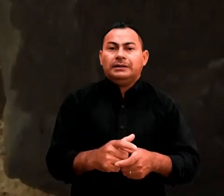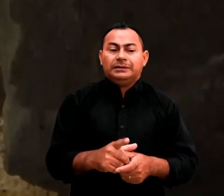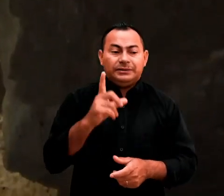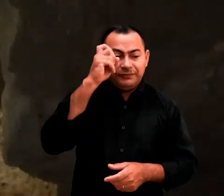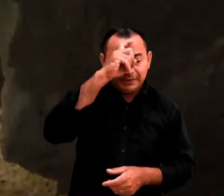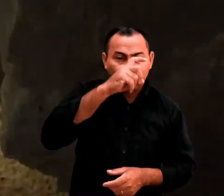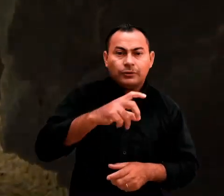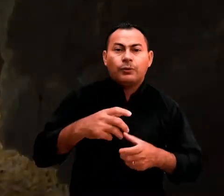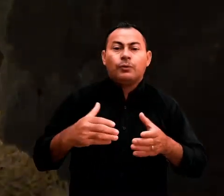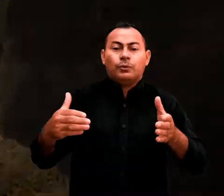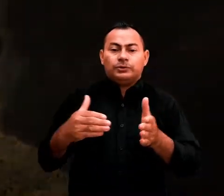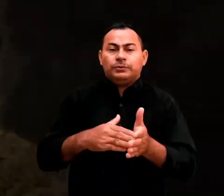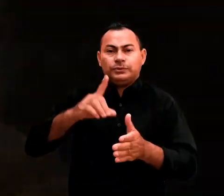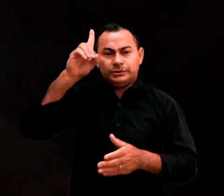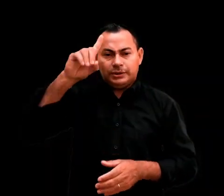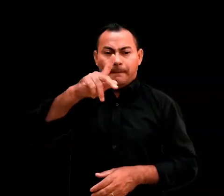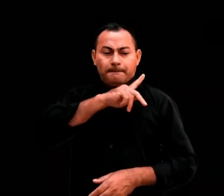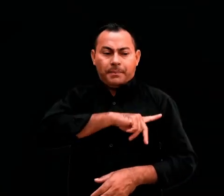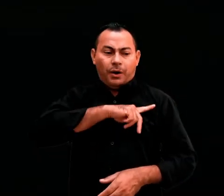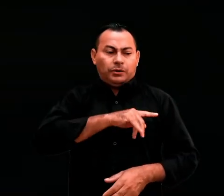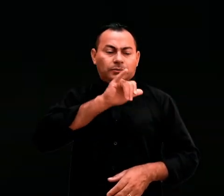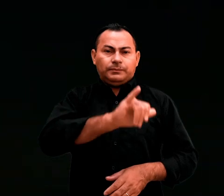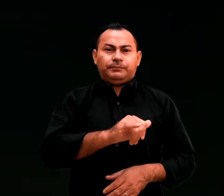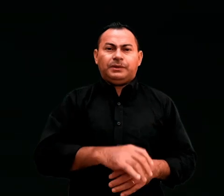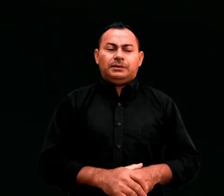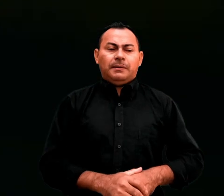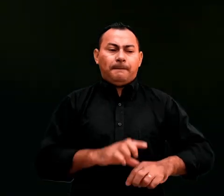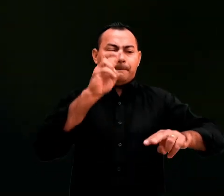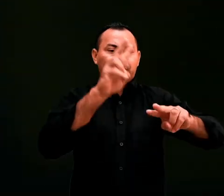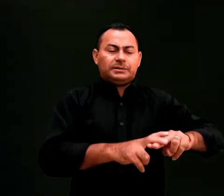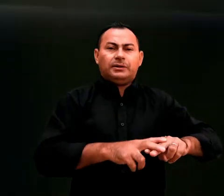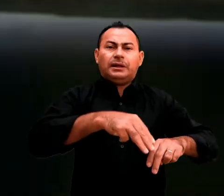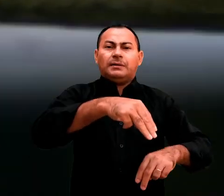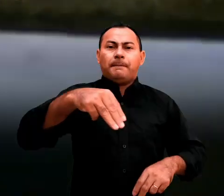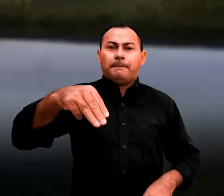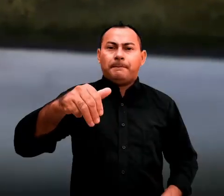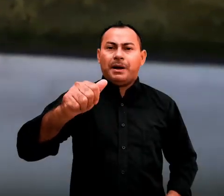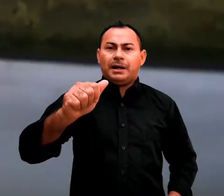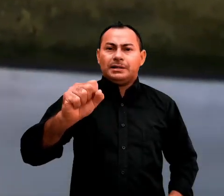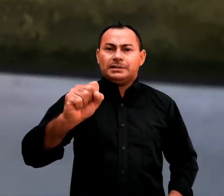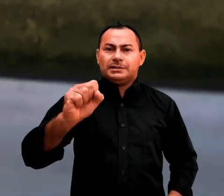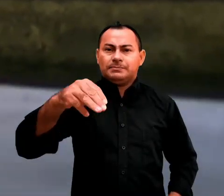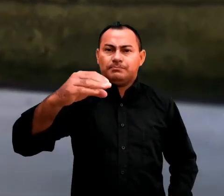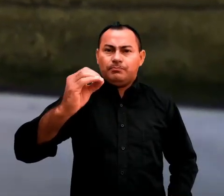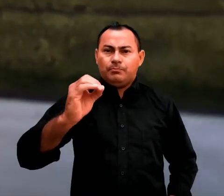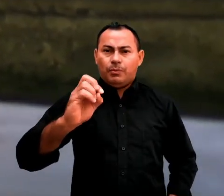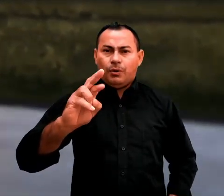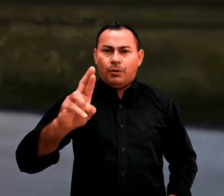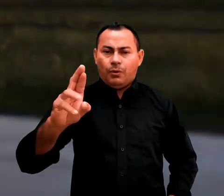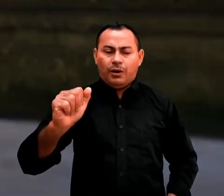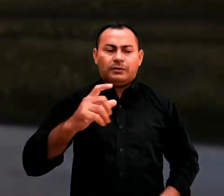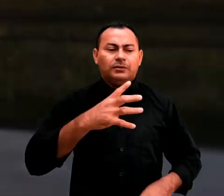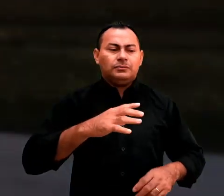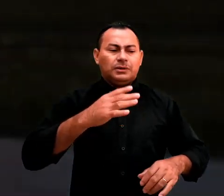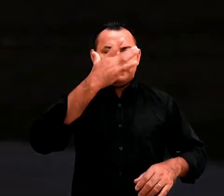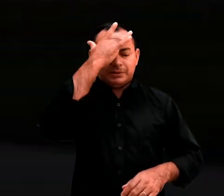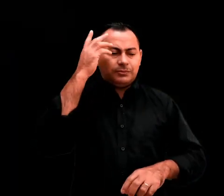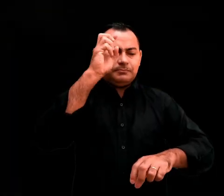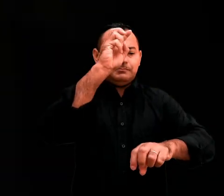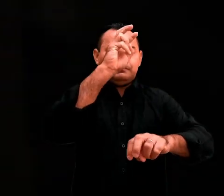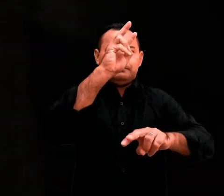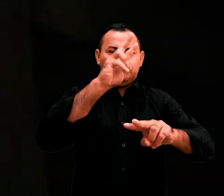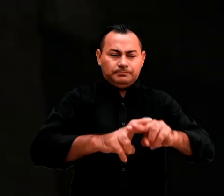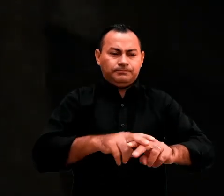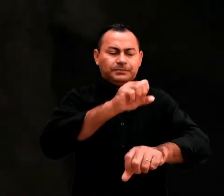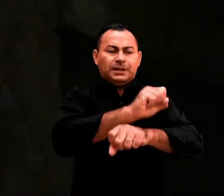passou seus últimos dias. Esse tipo de prisão na masmorra e as torturas pelos quais os prisioneiros passavam eram